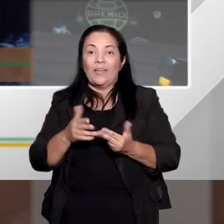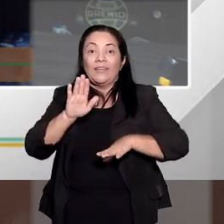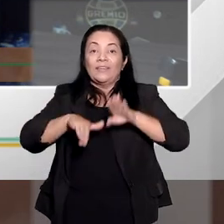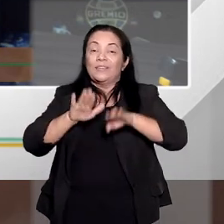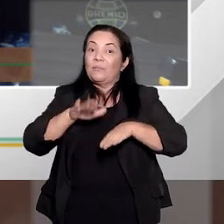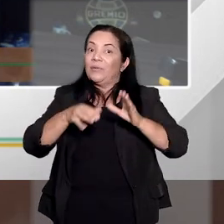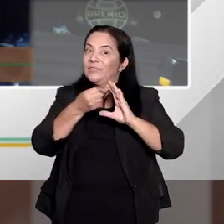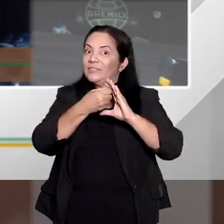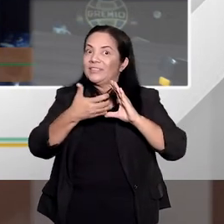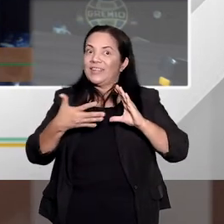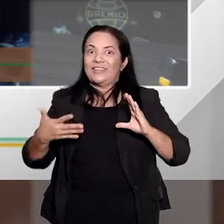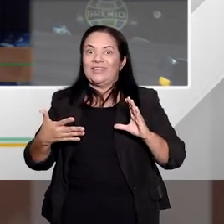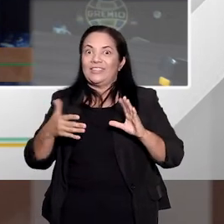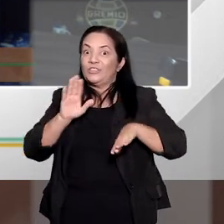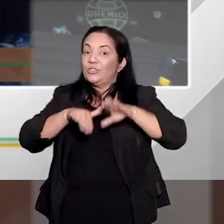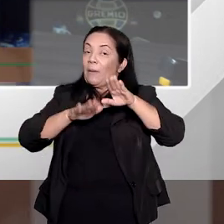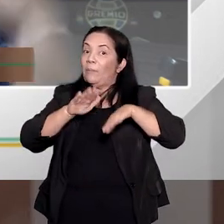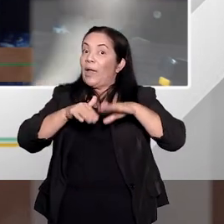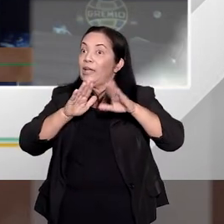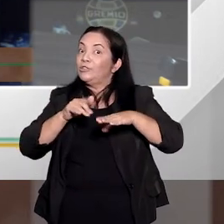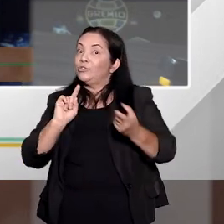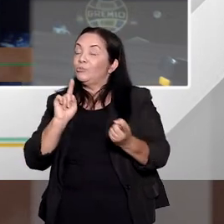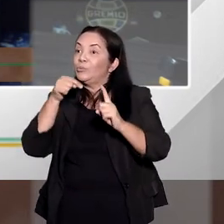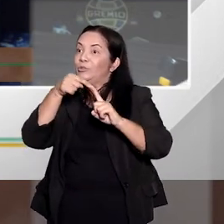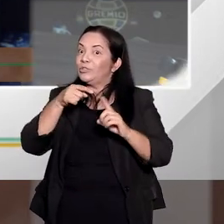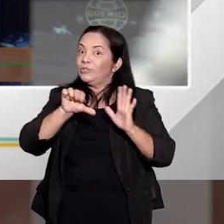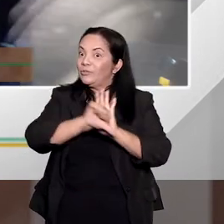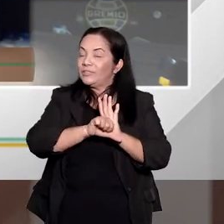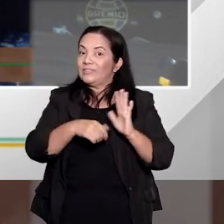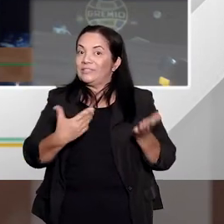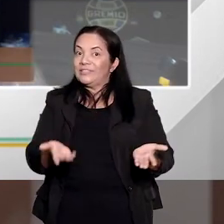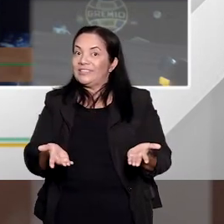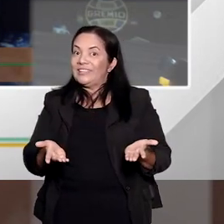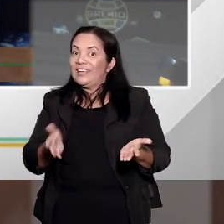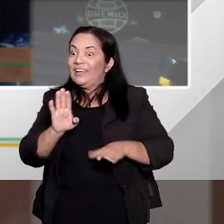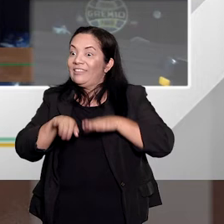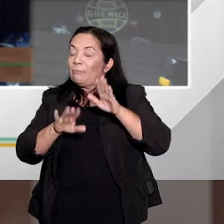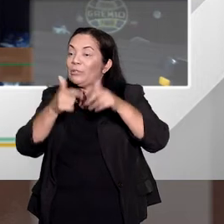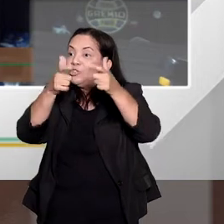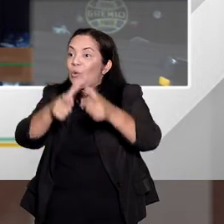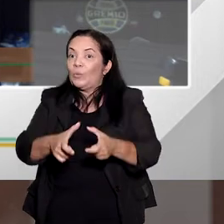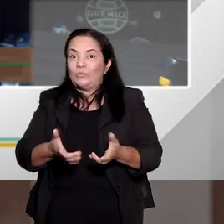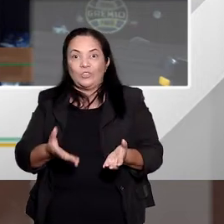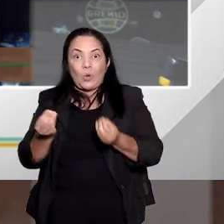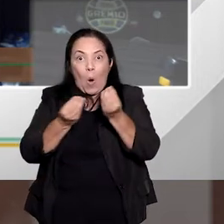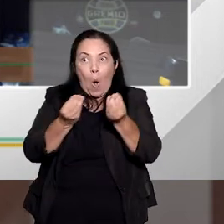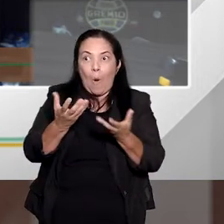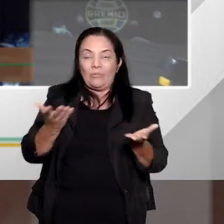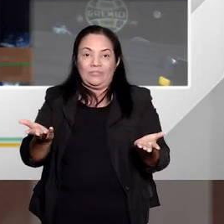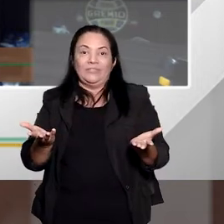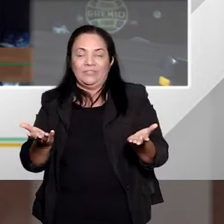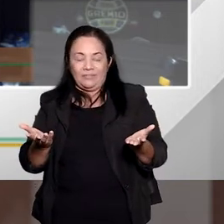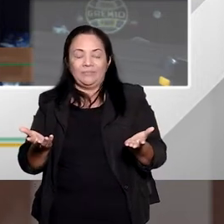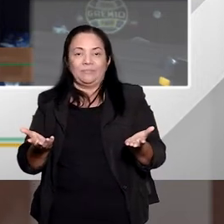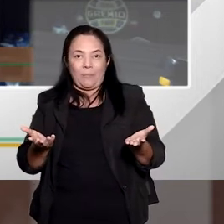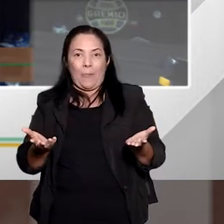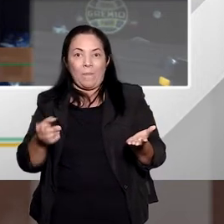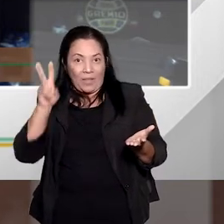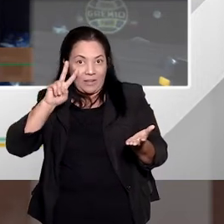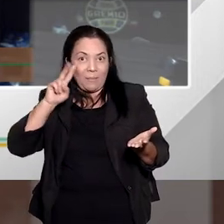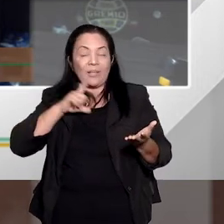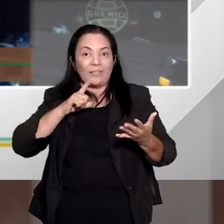que envolvem o fato delituoso e também o agente delituoso. Então, quando nós tratamos de,